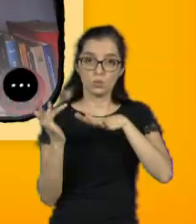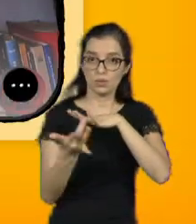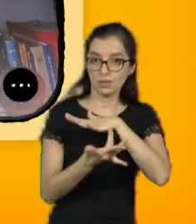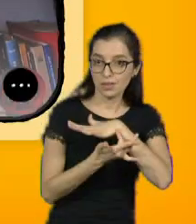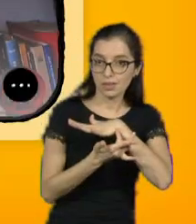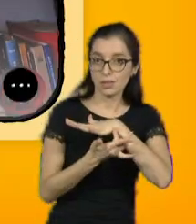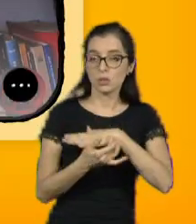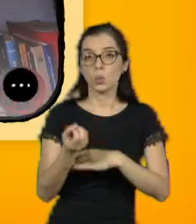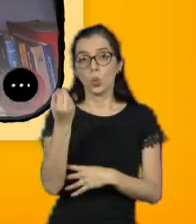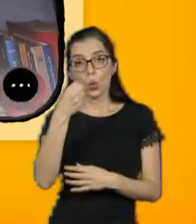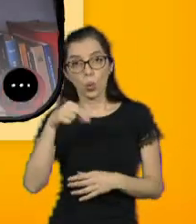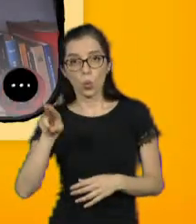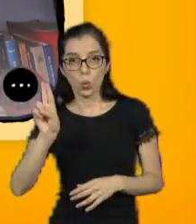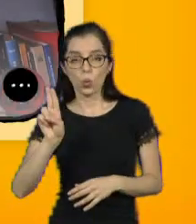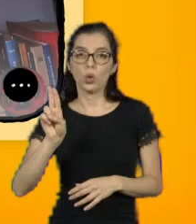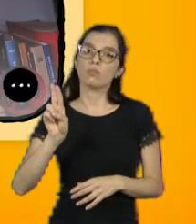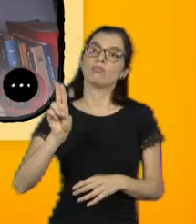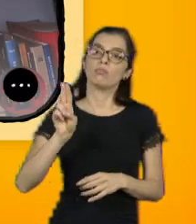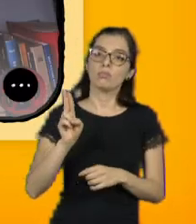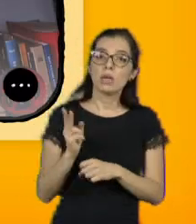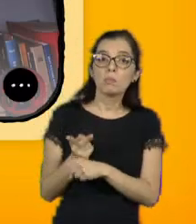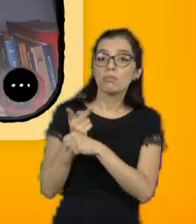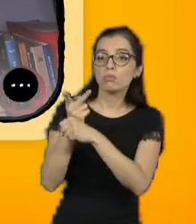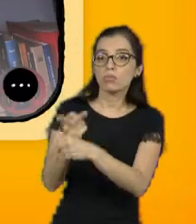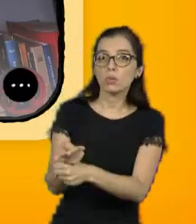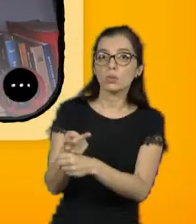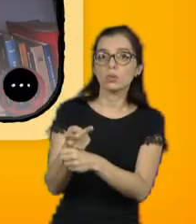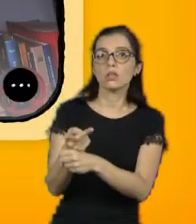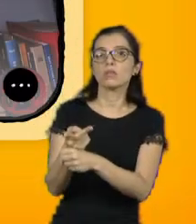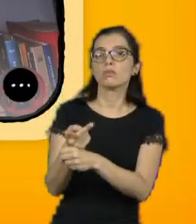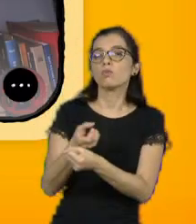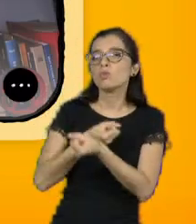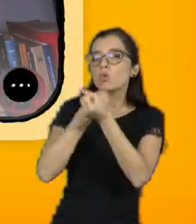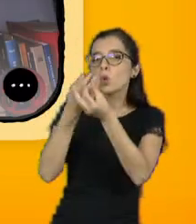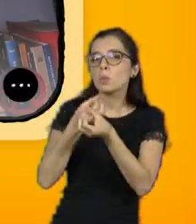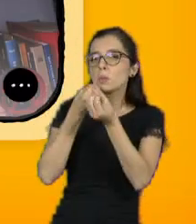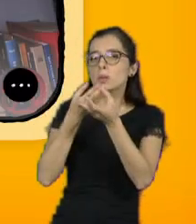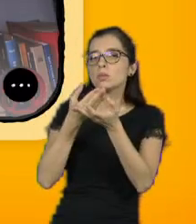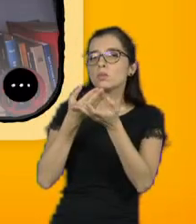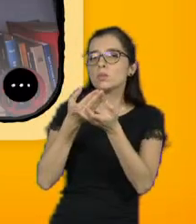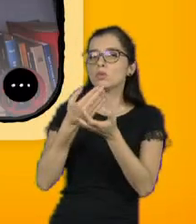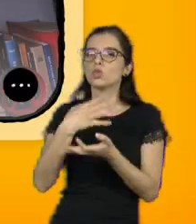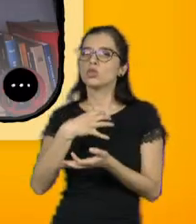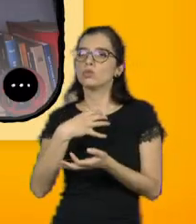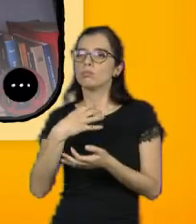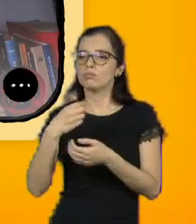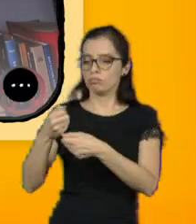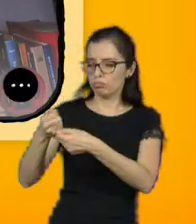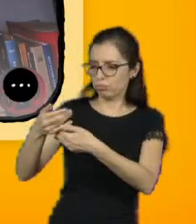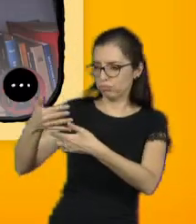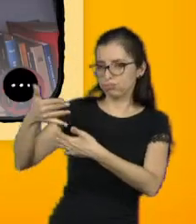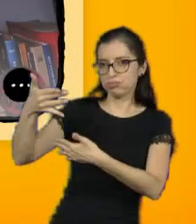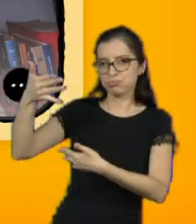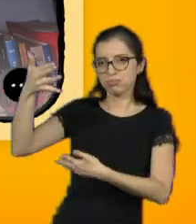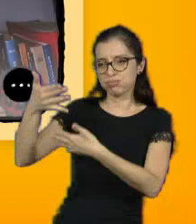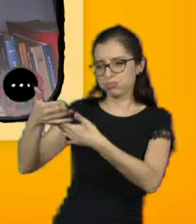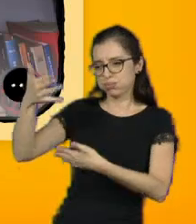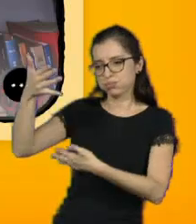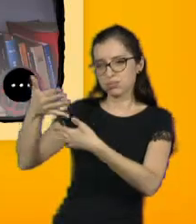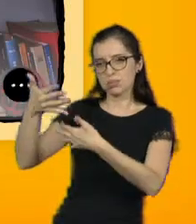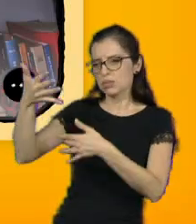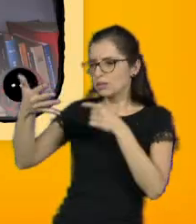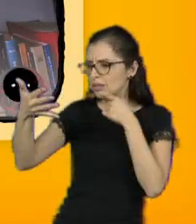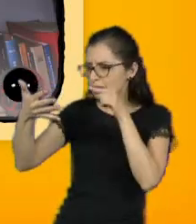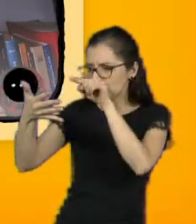faz uma busca em algum programa, algum buscador, e vem muito mais coisa do que a gente pode digerir